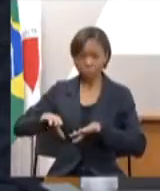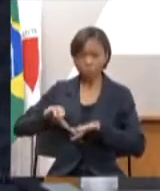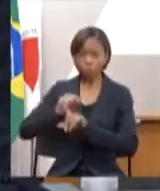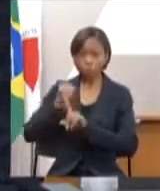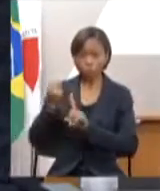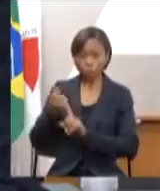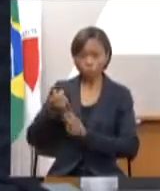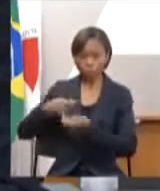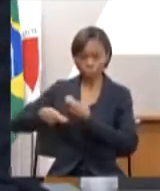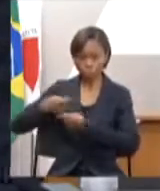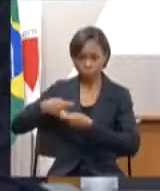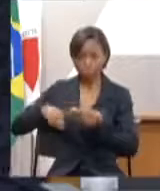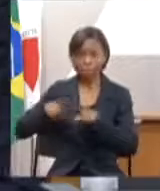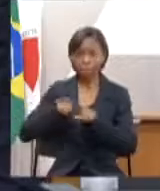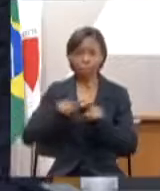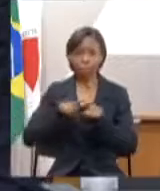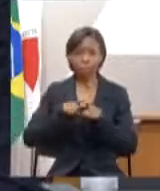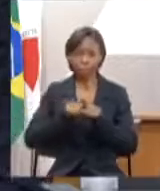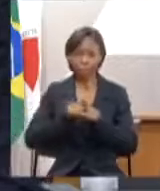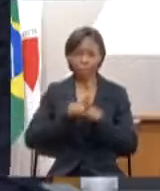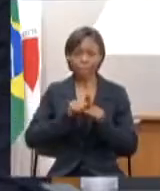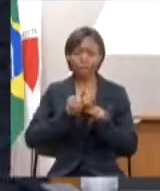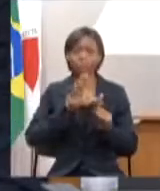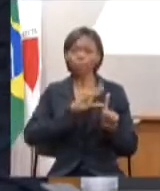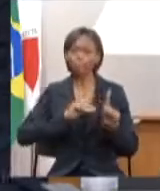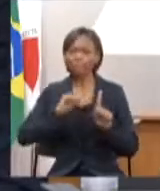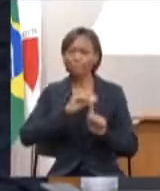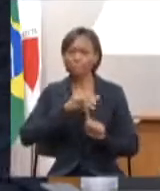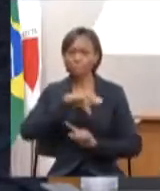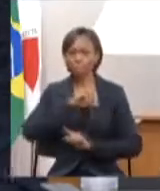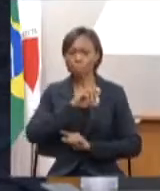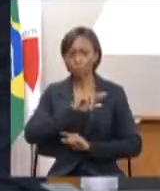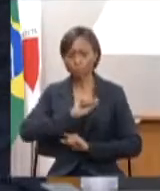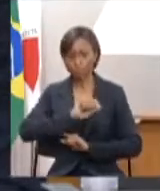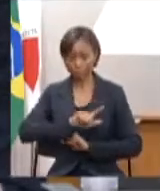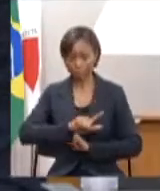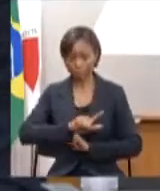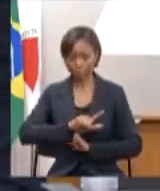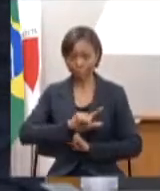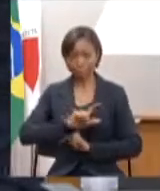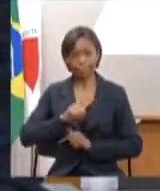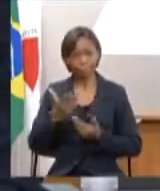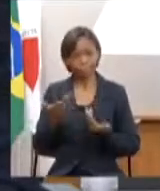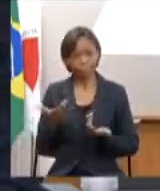é obviamente